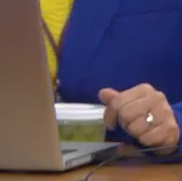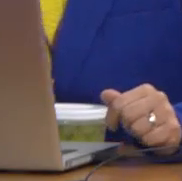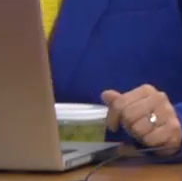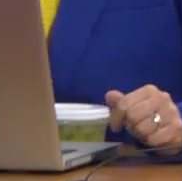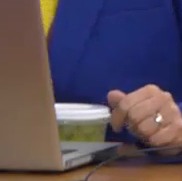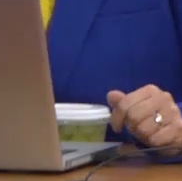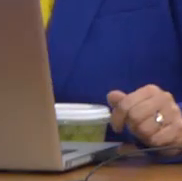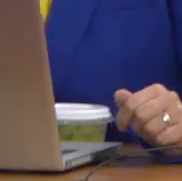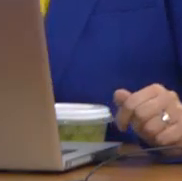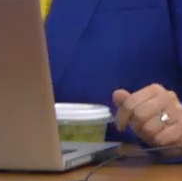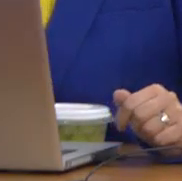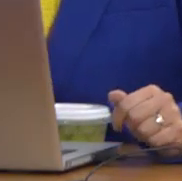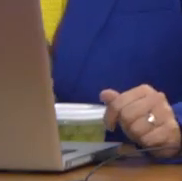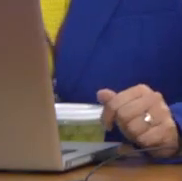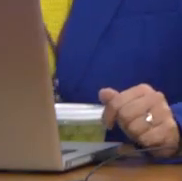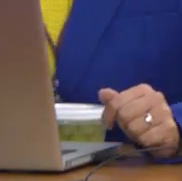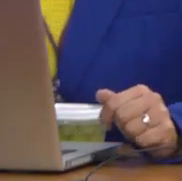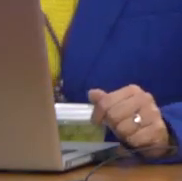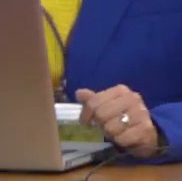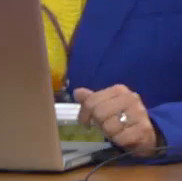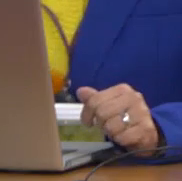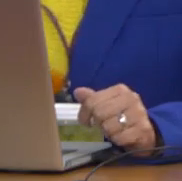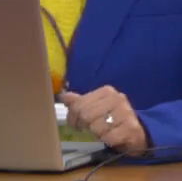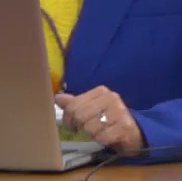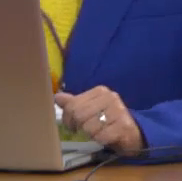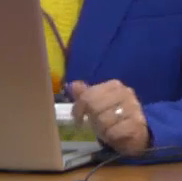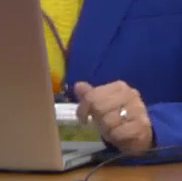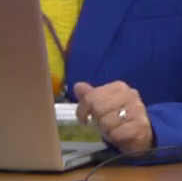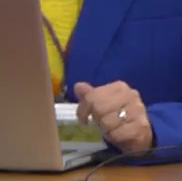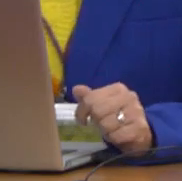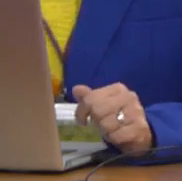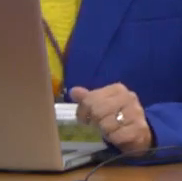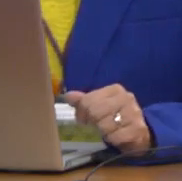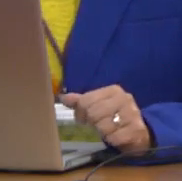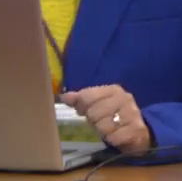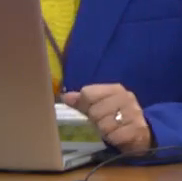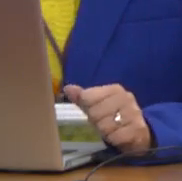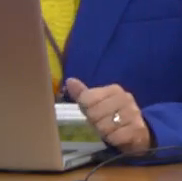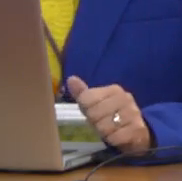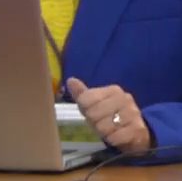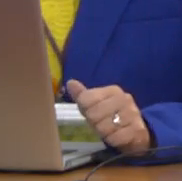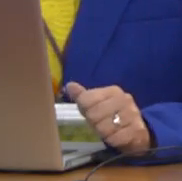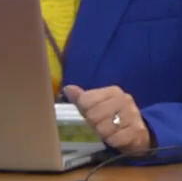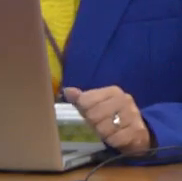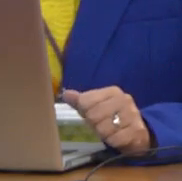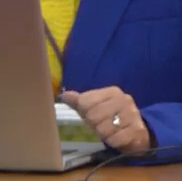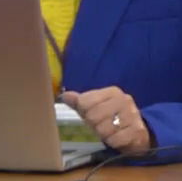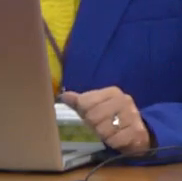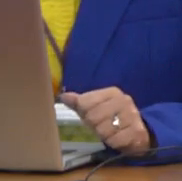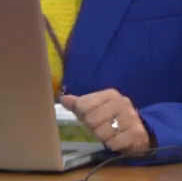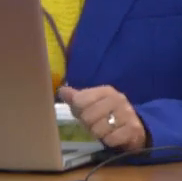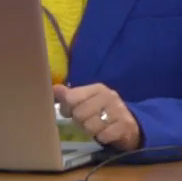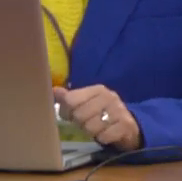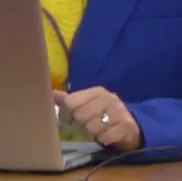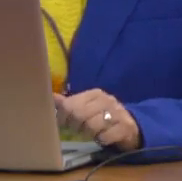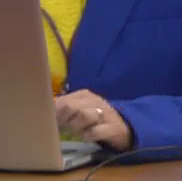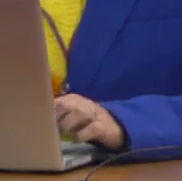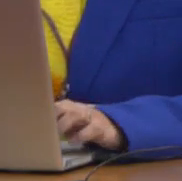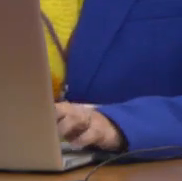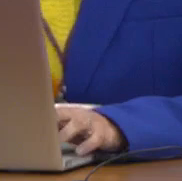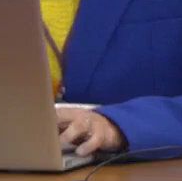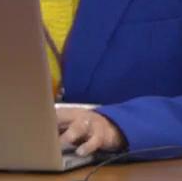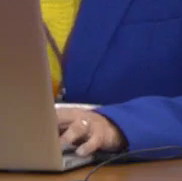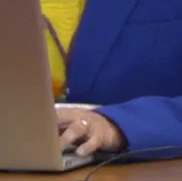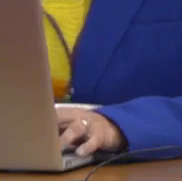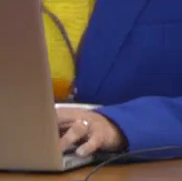pobres, as pessoas que precisam de política pública efetiva, são tratadas pelo Estado como descaso e como